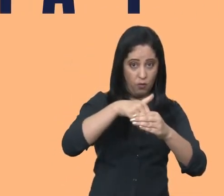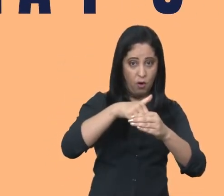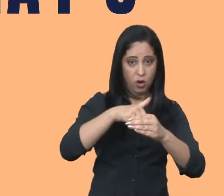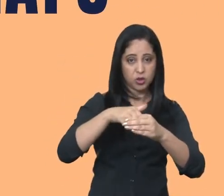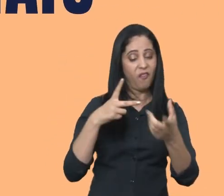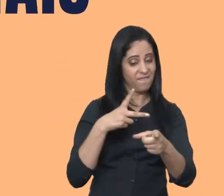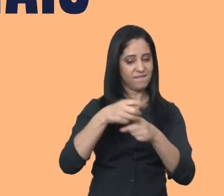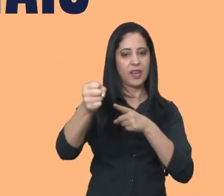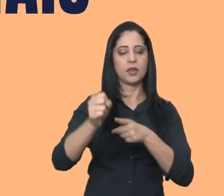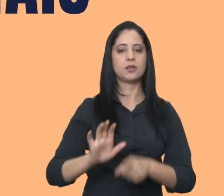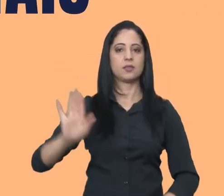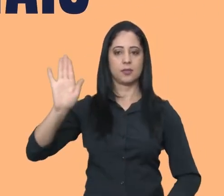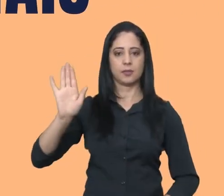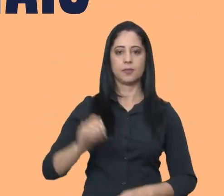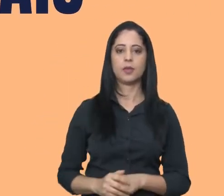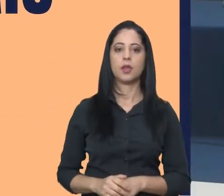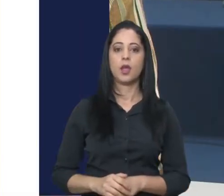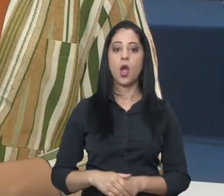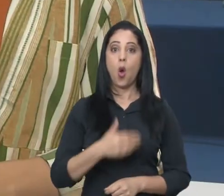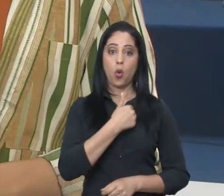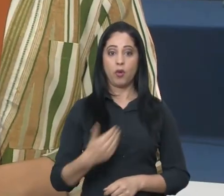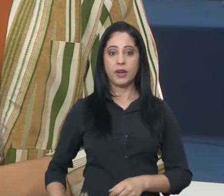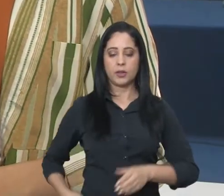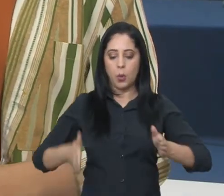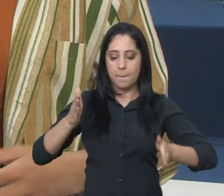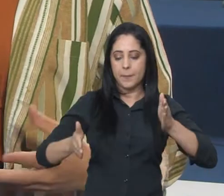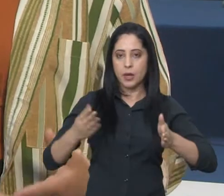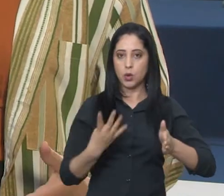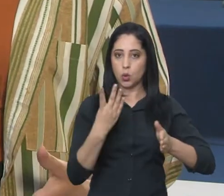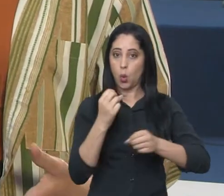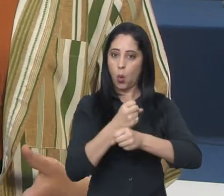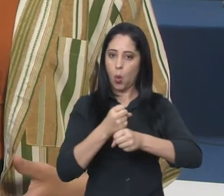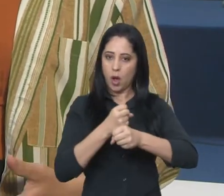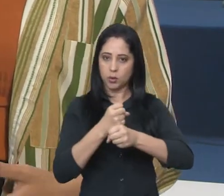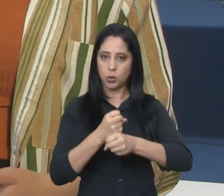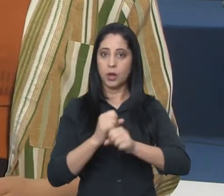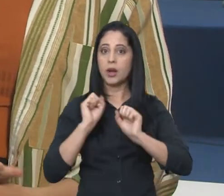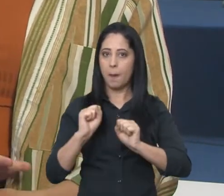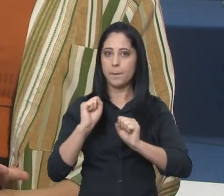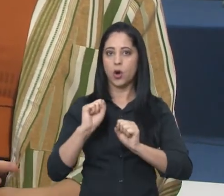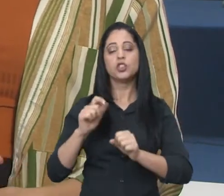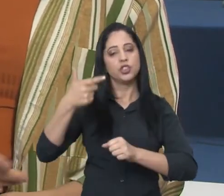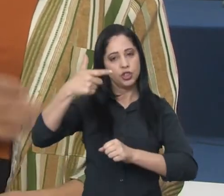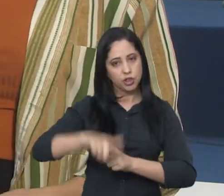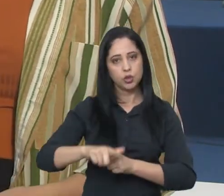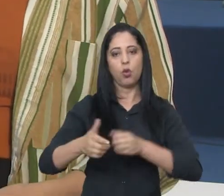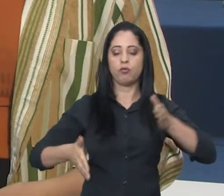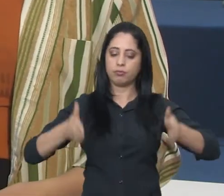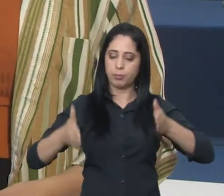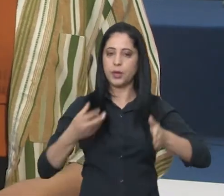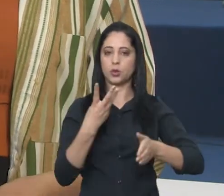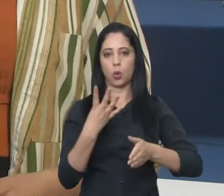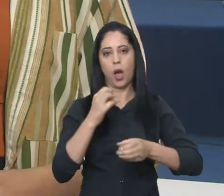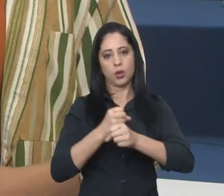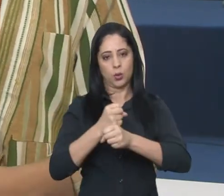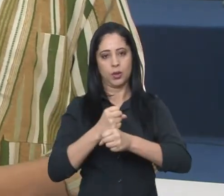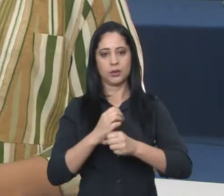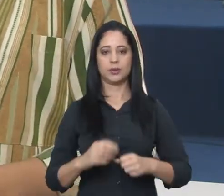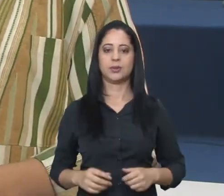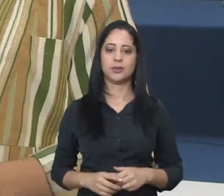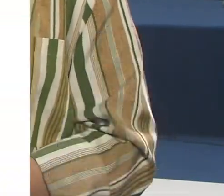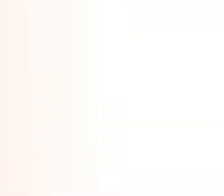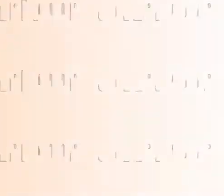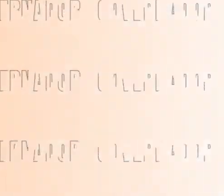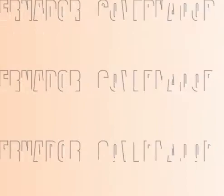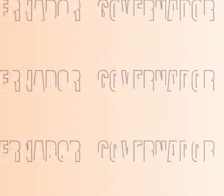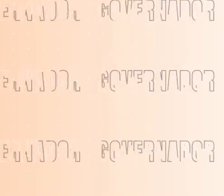mais dos votos é eleito. Um governador tem mandato de quatro anos, sendo permitido disputar uma reeleição consecutiva.